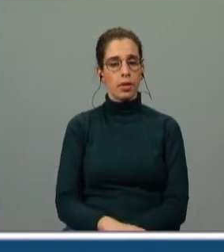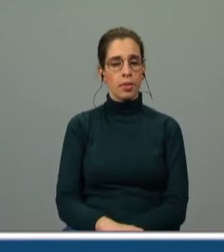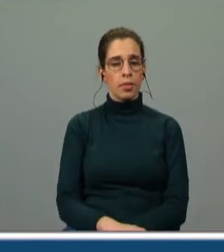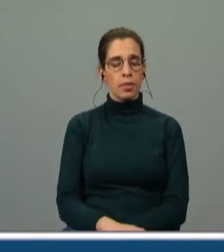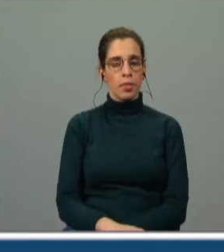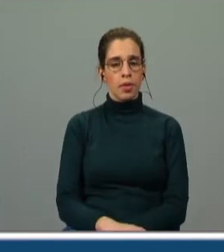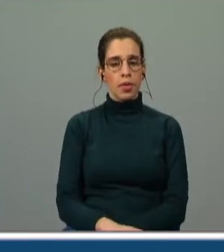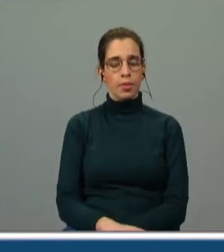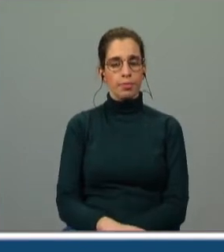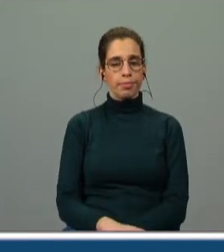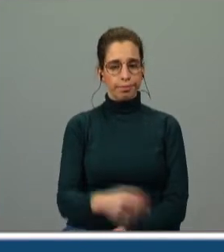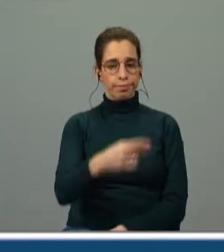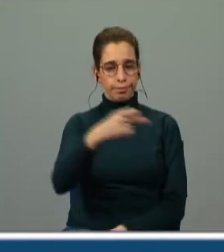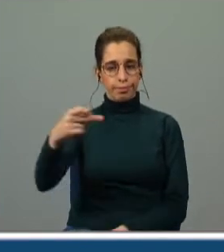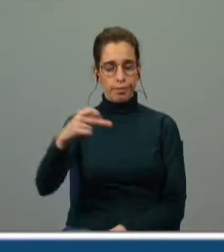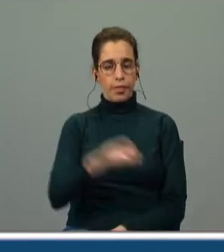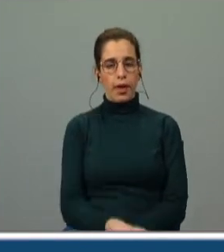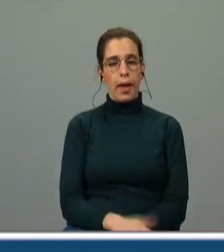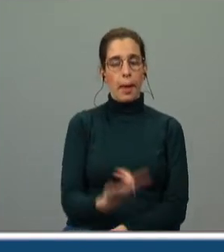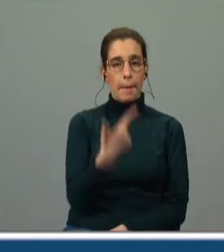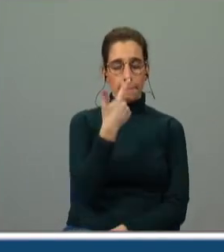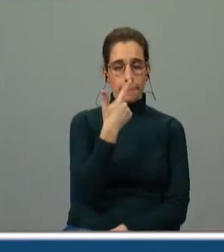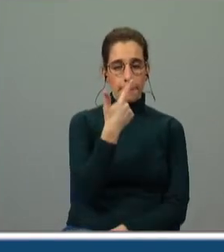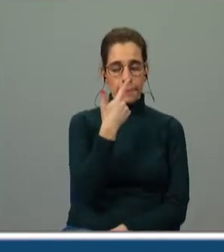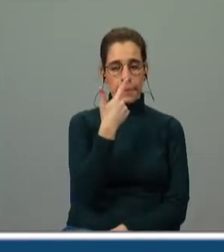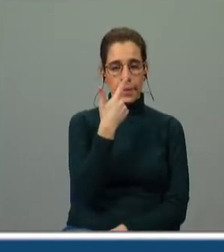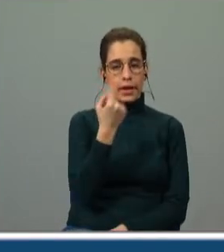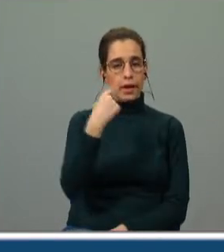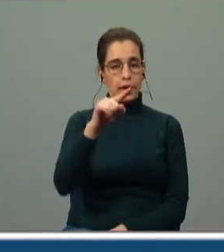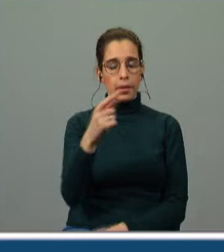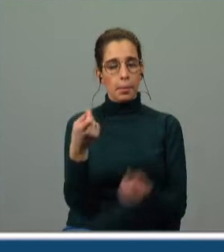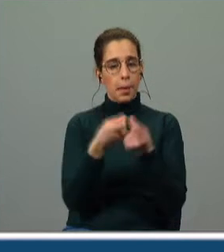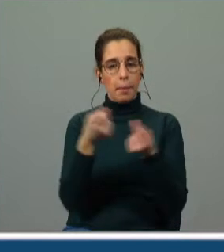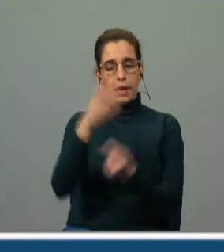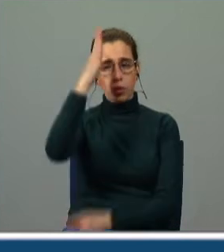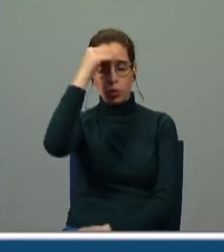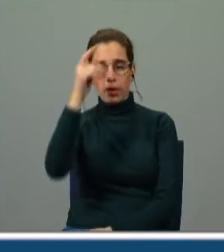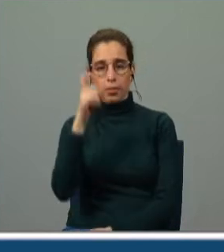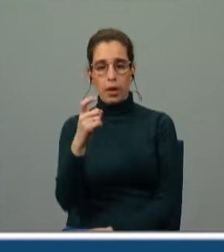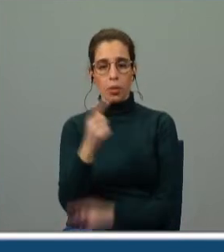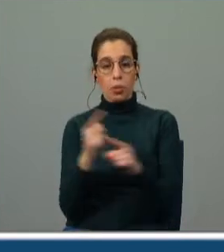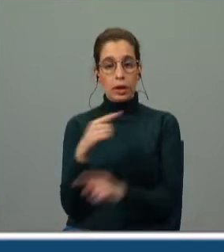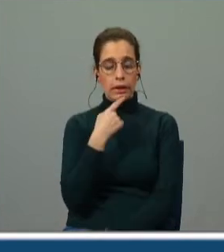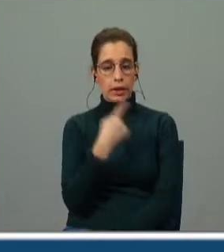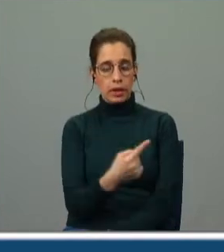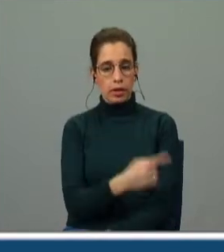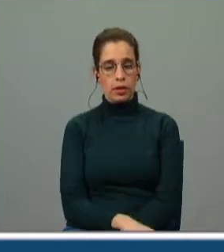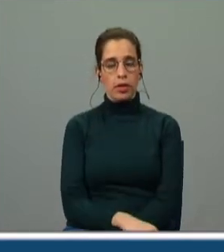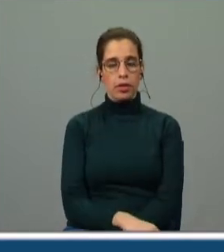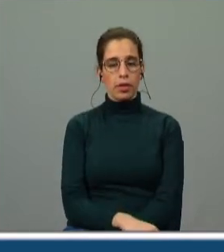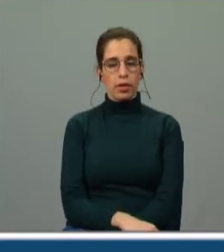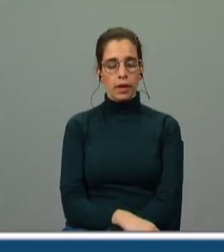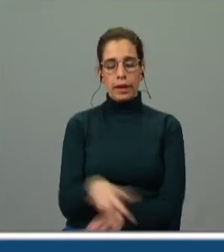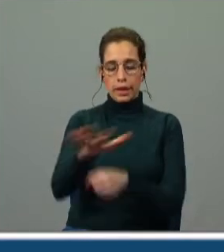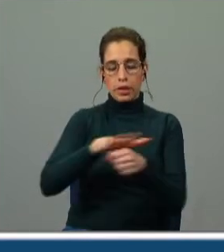-me onde se usa toda a feridade repara ela já prefere ir para o pé dos animais selvagens porque se diz que